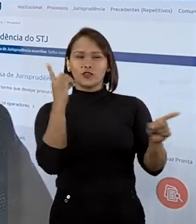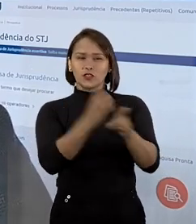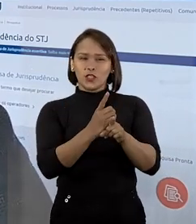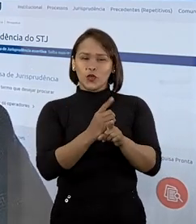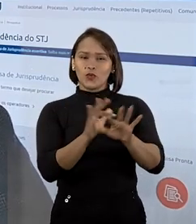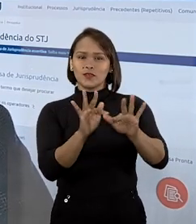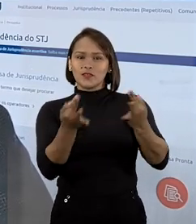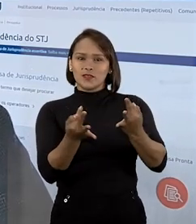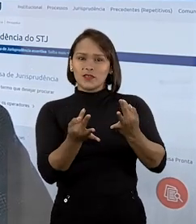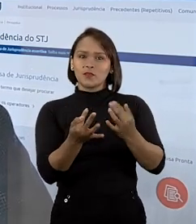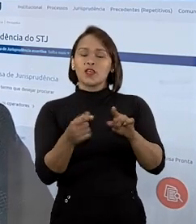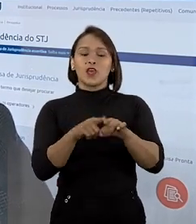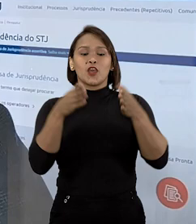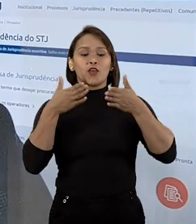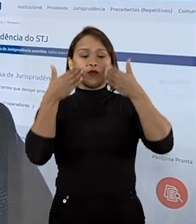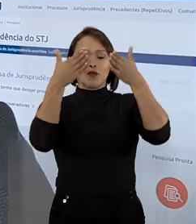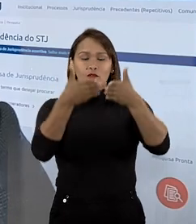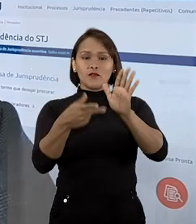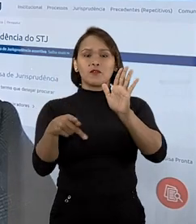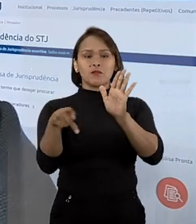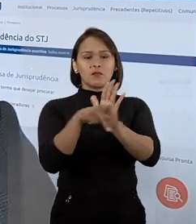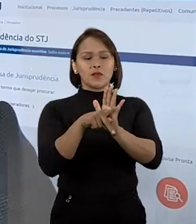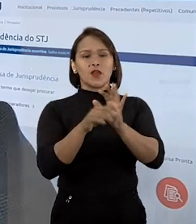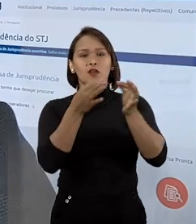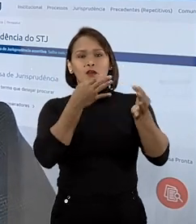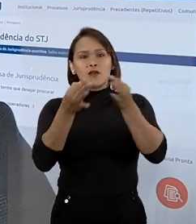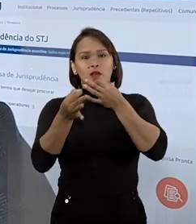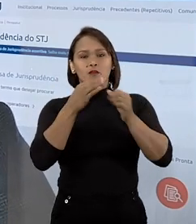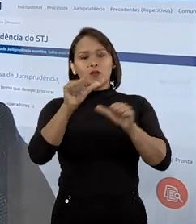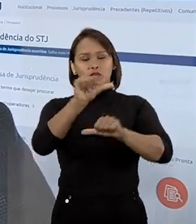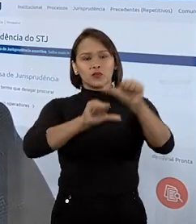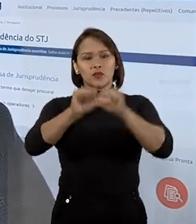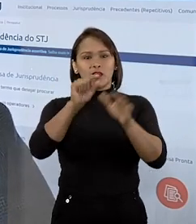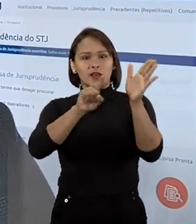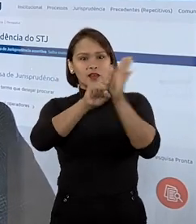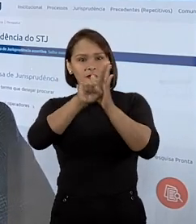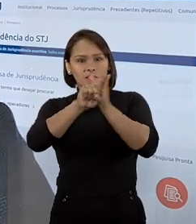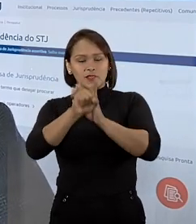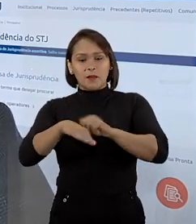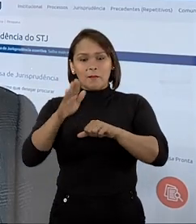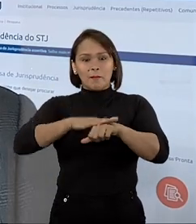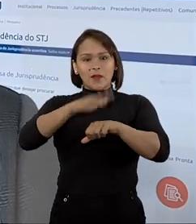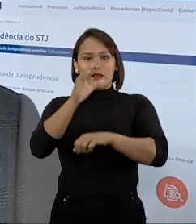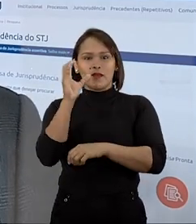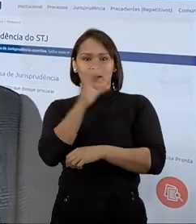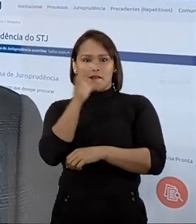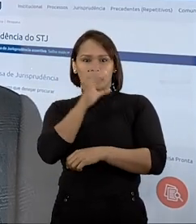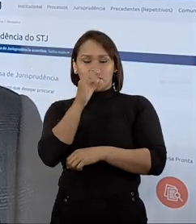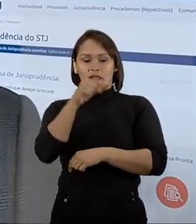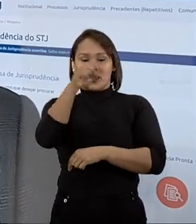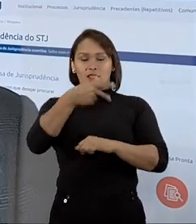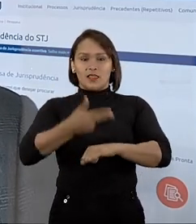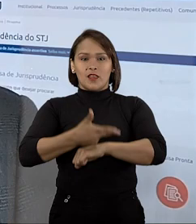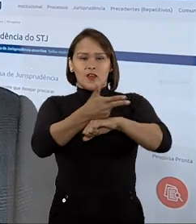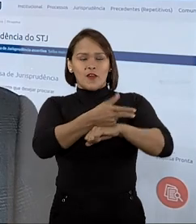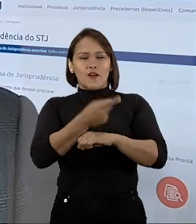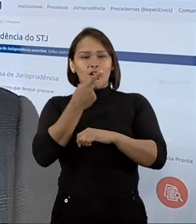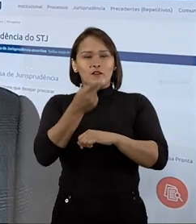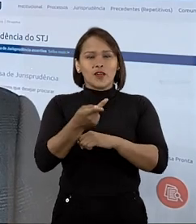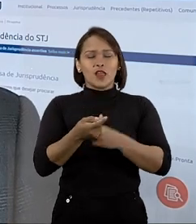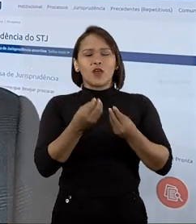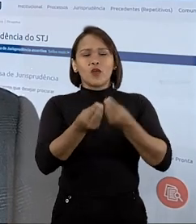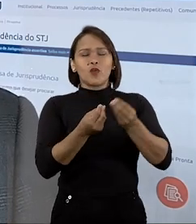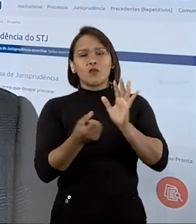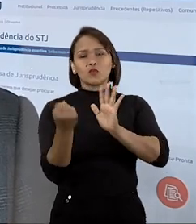simples e objetiva dicas que ajudam a tornar a sua pesquisa ainda mais eficiente. Nesse vídeo vamos falar sobre como